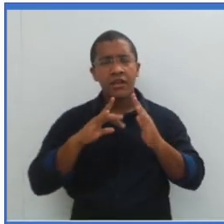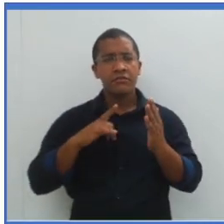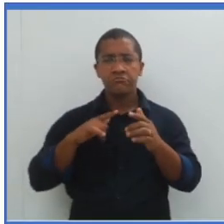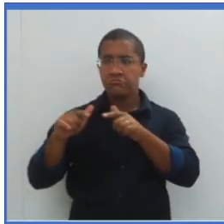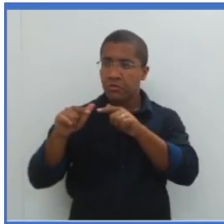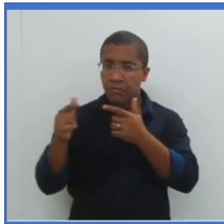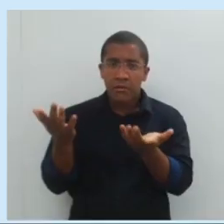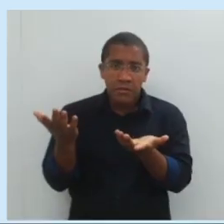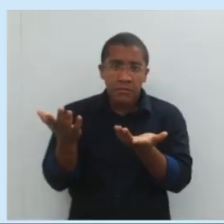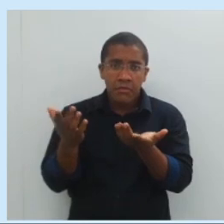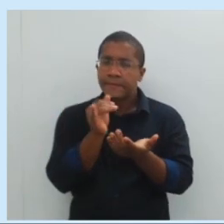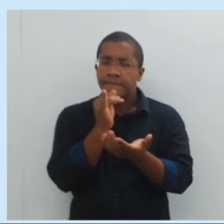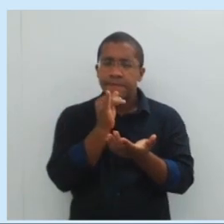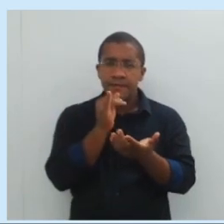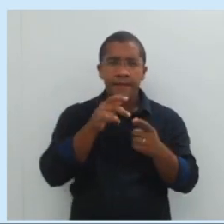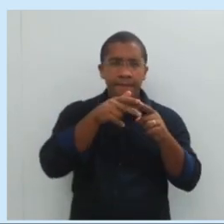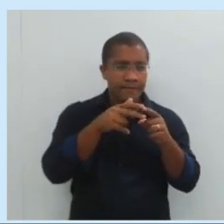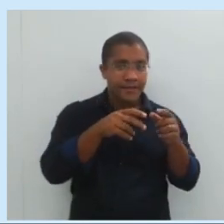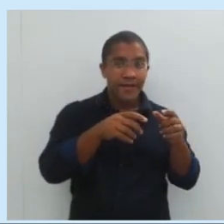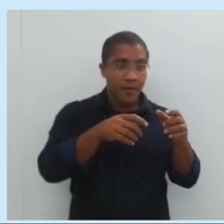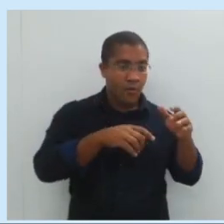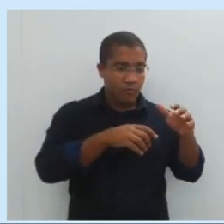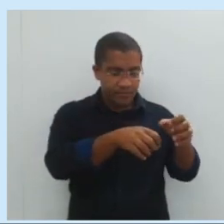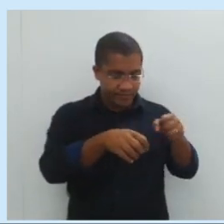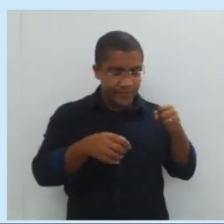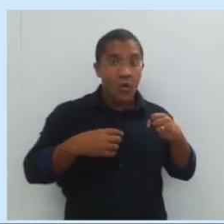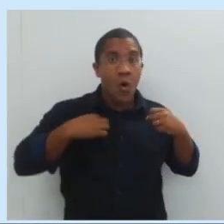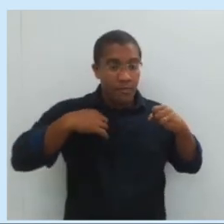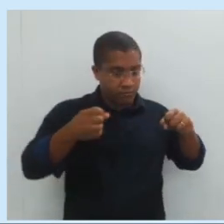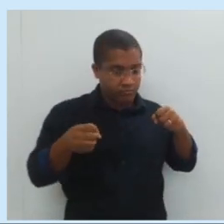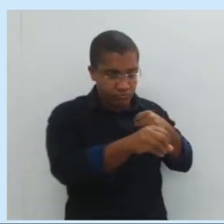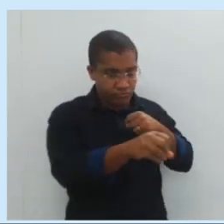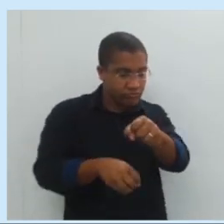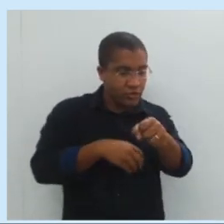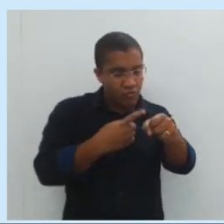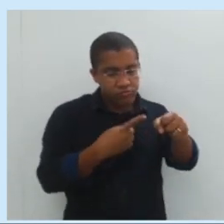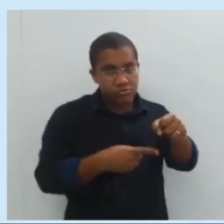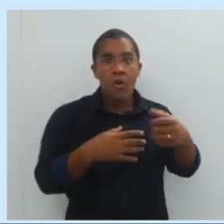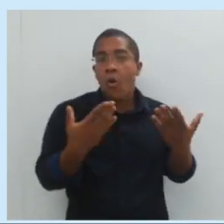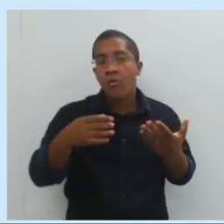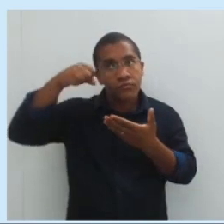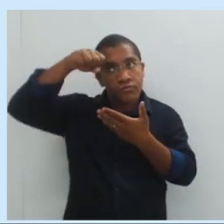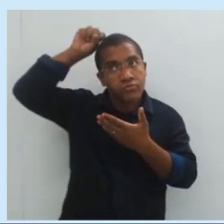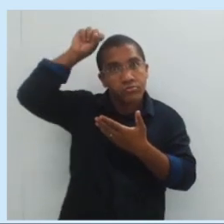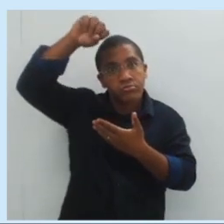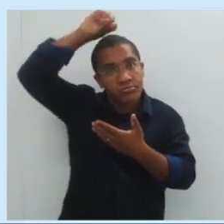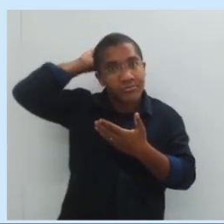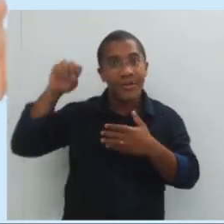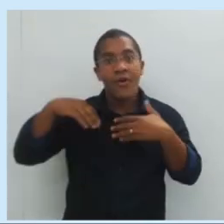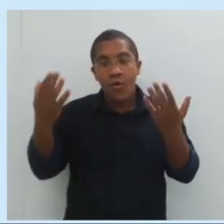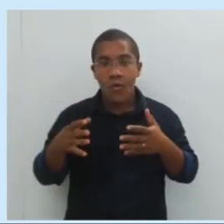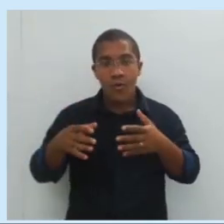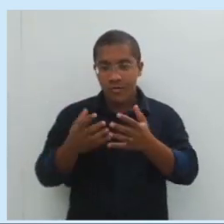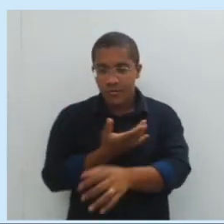em casa, a gente tem no trabalho. Por exemplo, máquina de lavar, máquina de cortar cabelo, máquina de